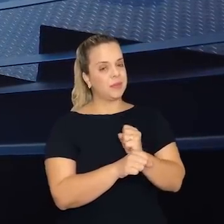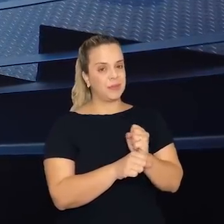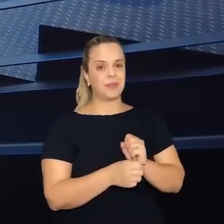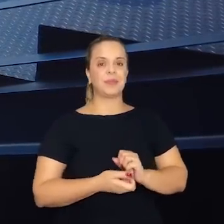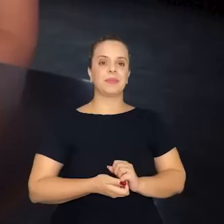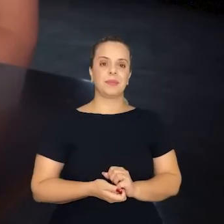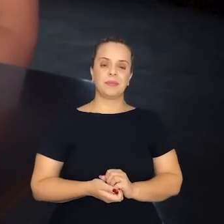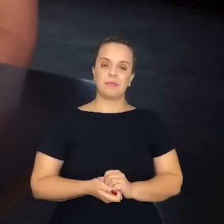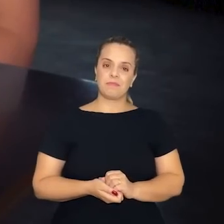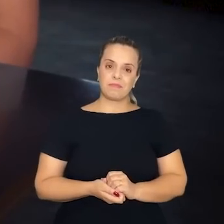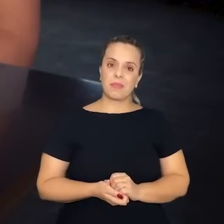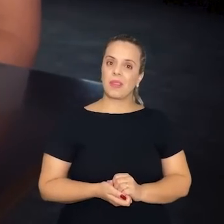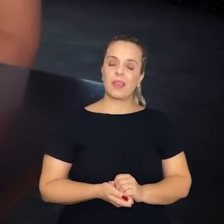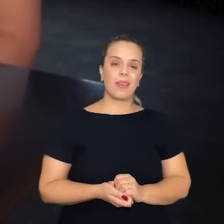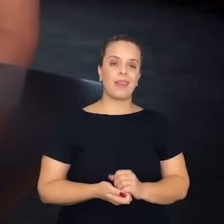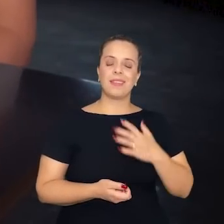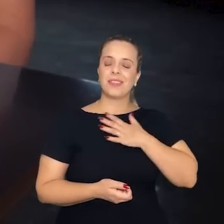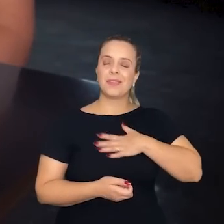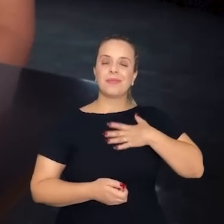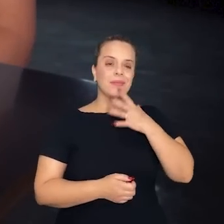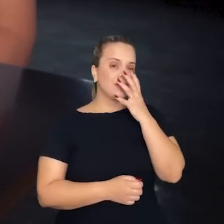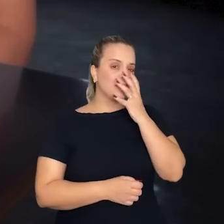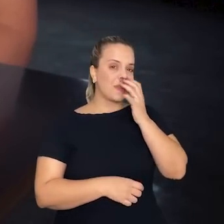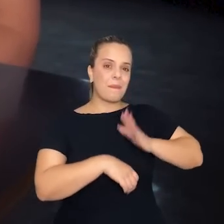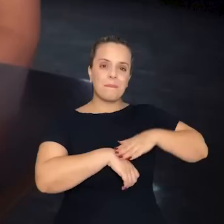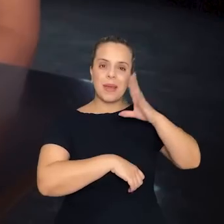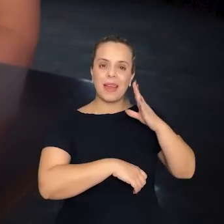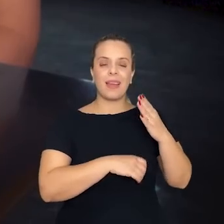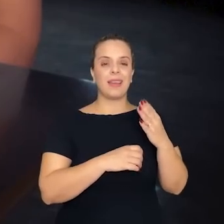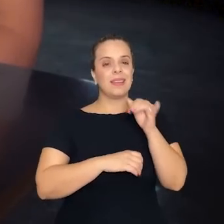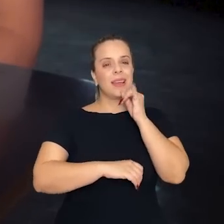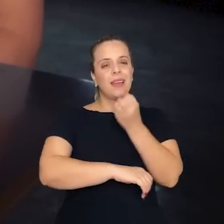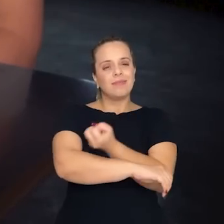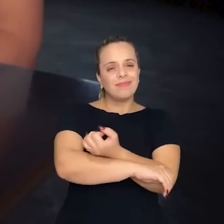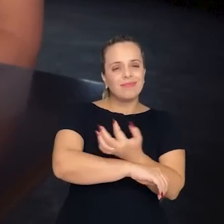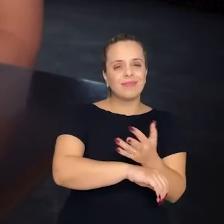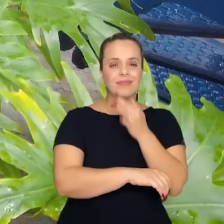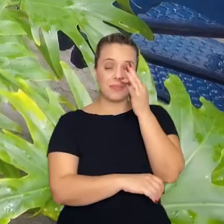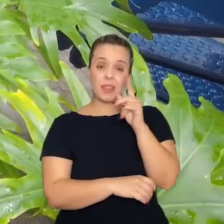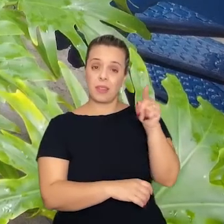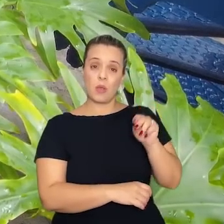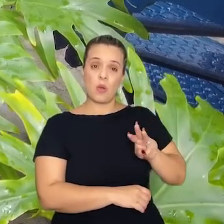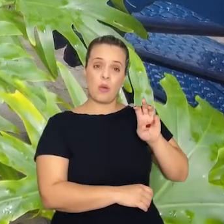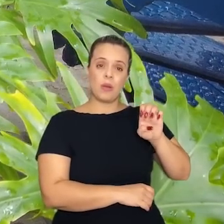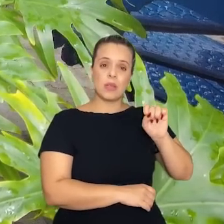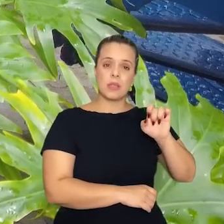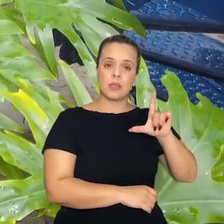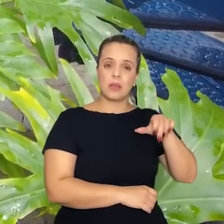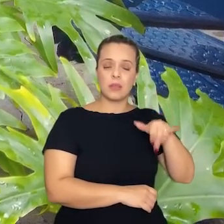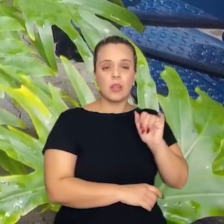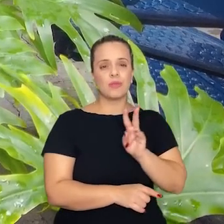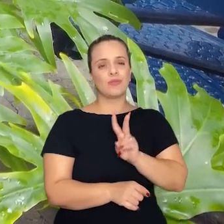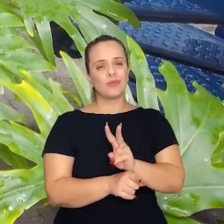O que mais me encanta é o jardim. Wesley teve o cuidado de fazer um